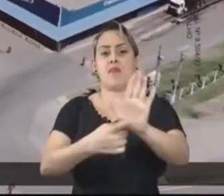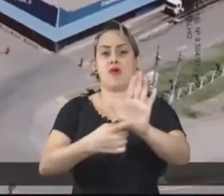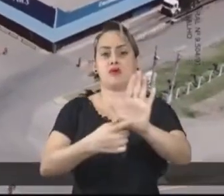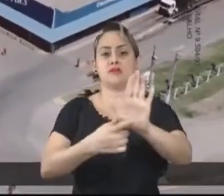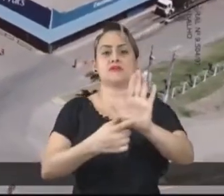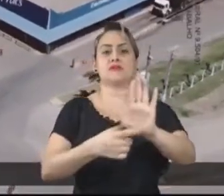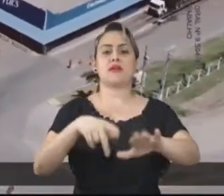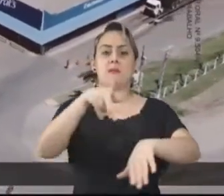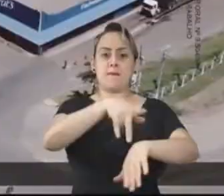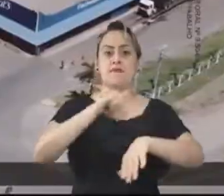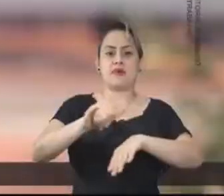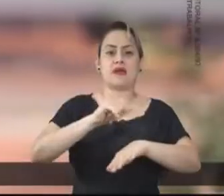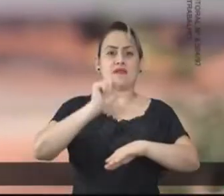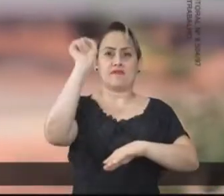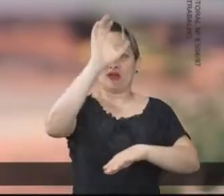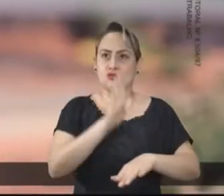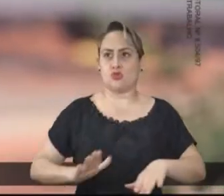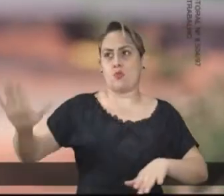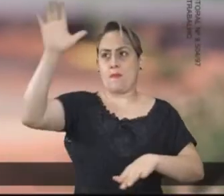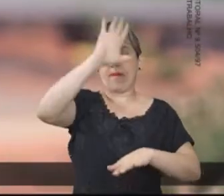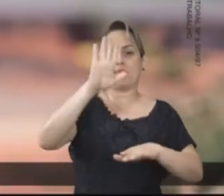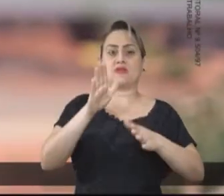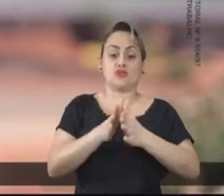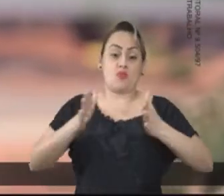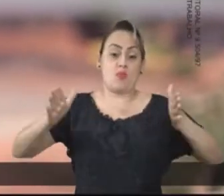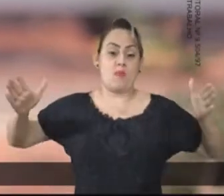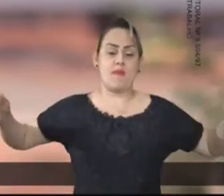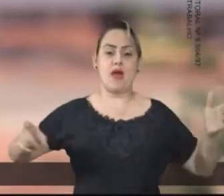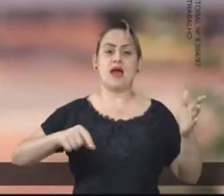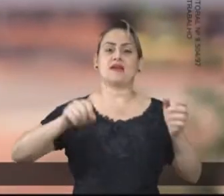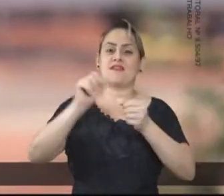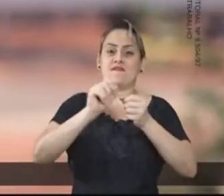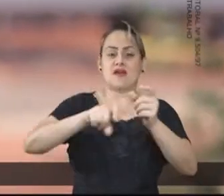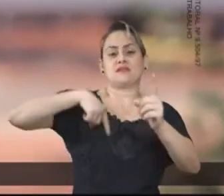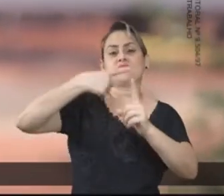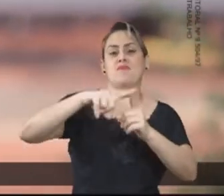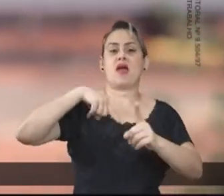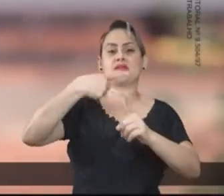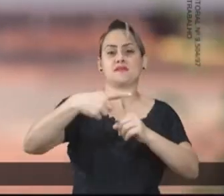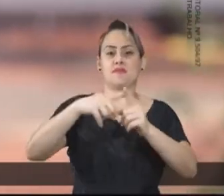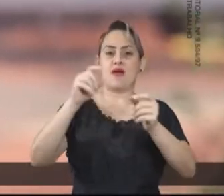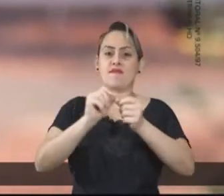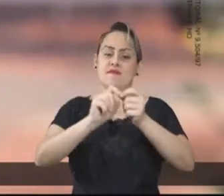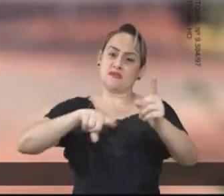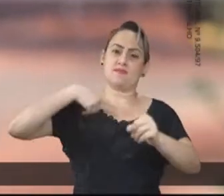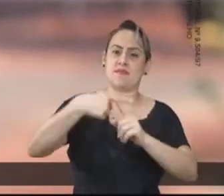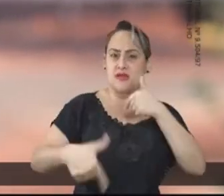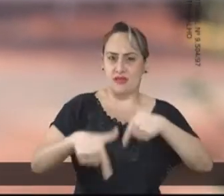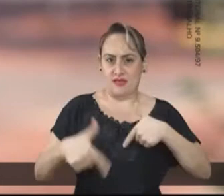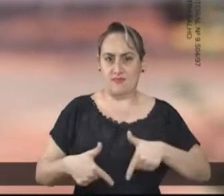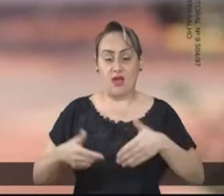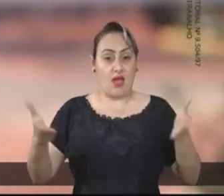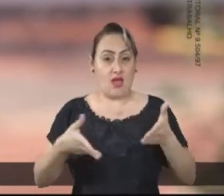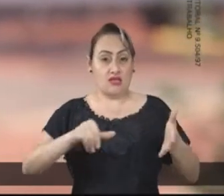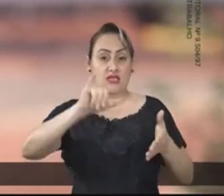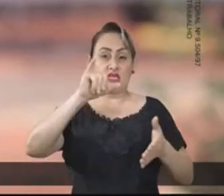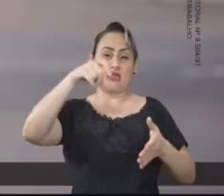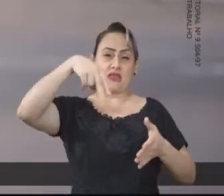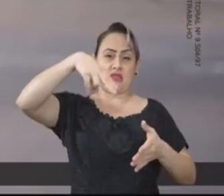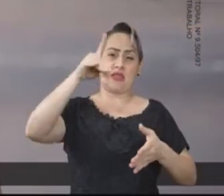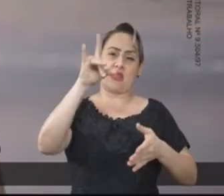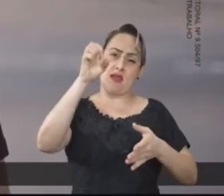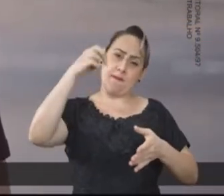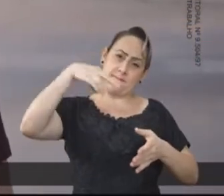Paranavaí para todo o Brasil, que está ampliando as suas instalações, aumentando a produção e que vai gerar muito mais